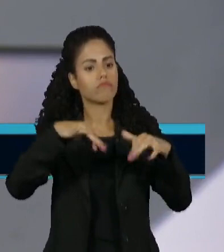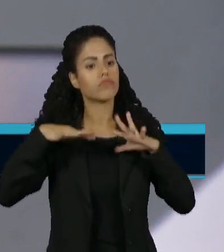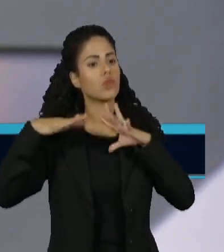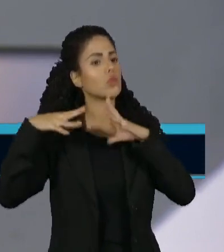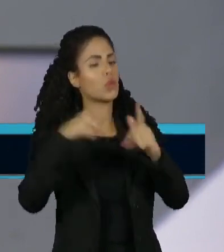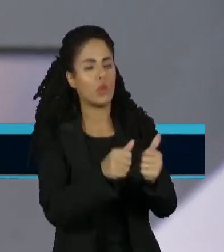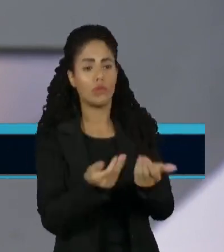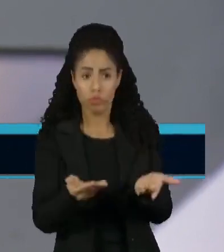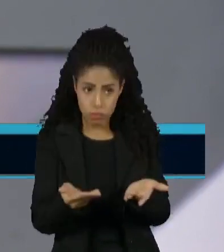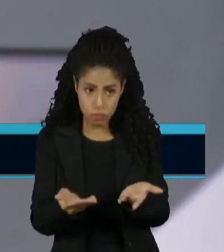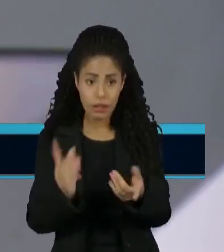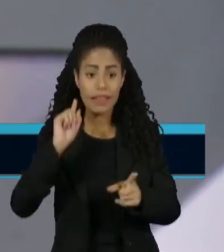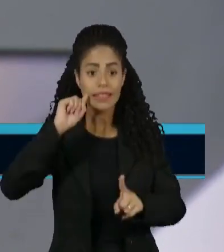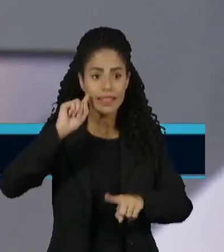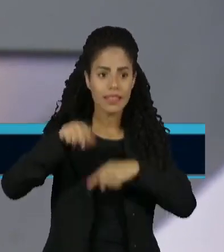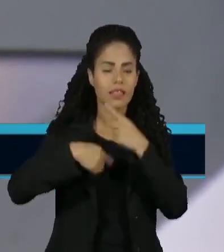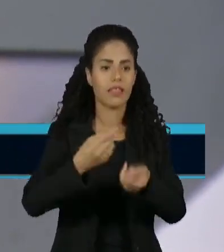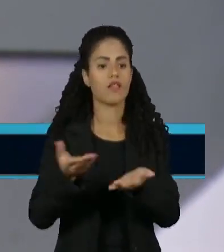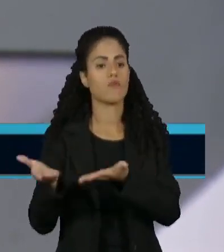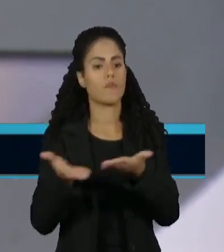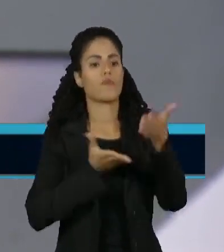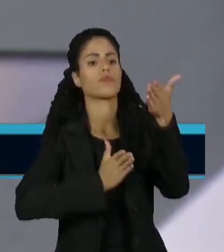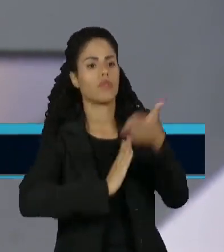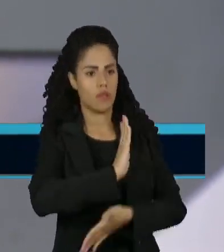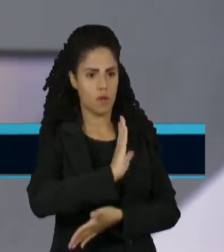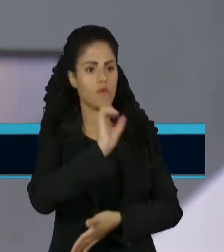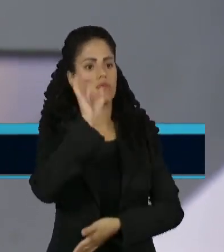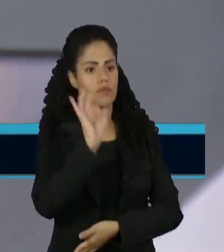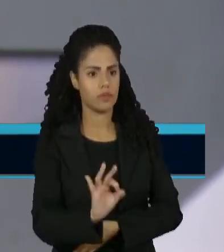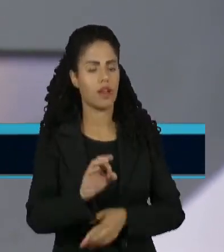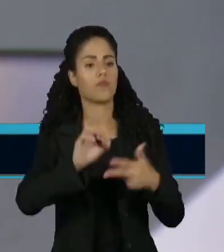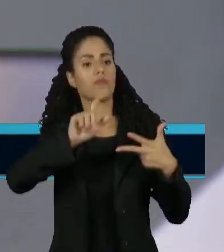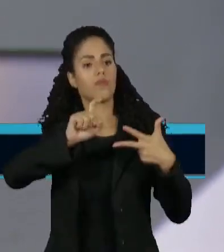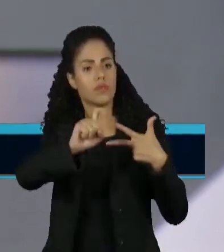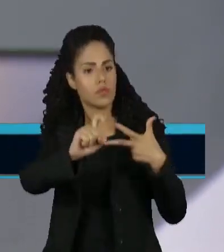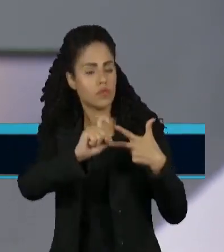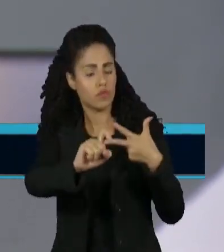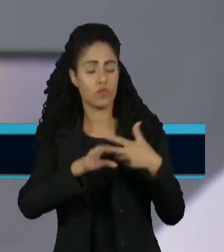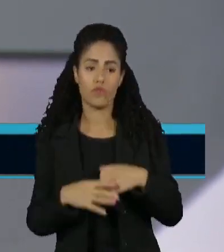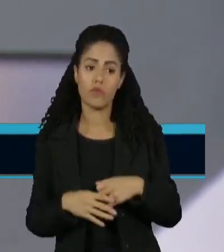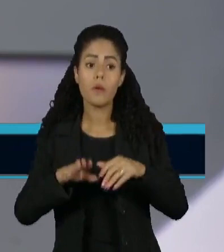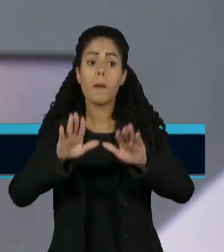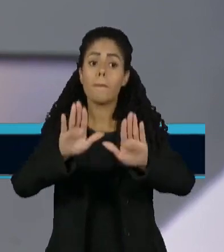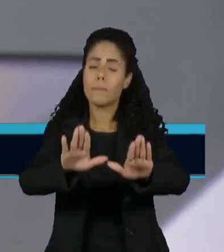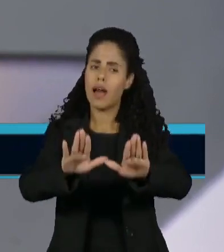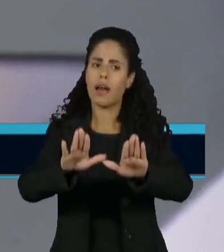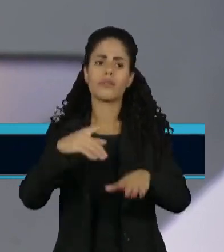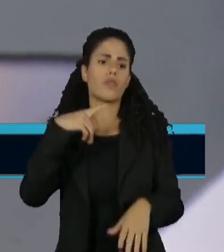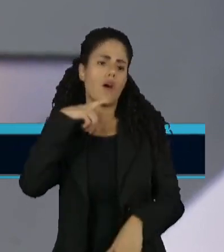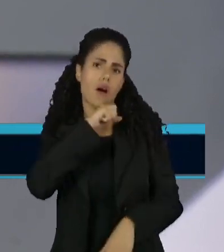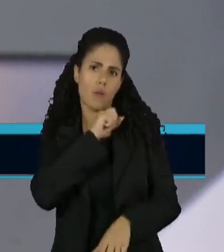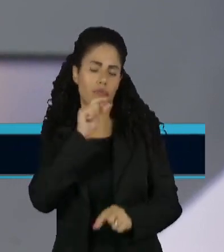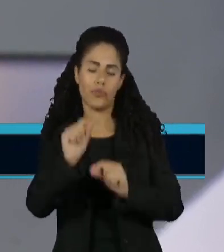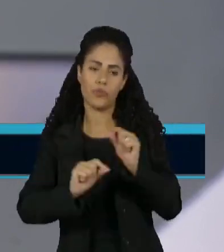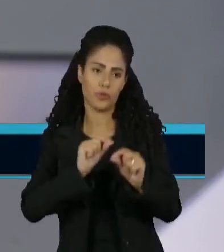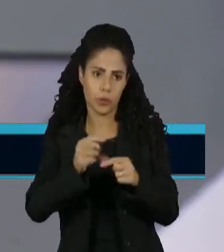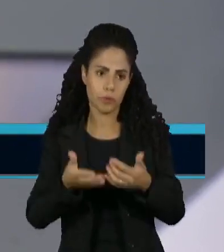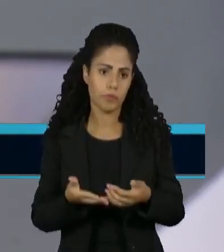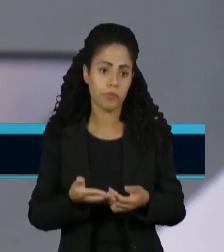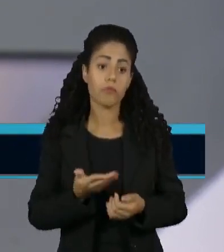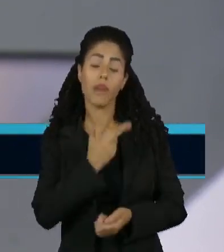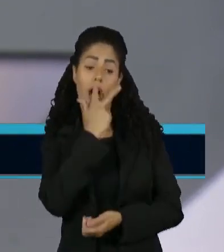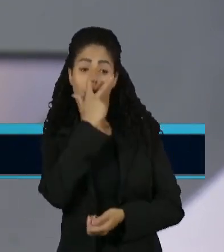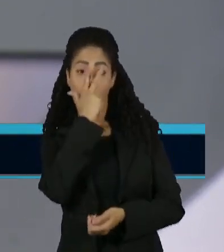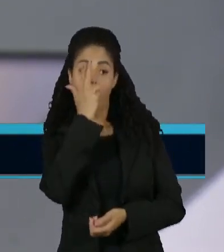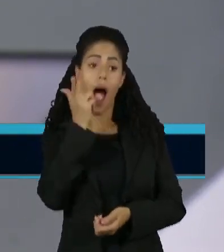e depois sancionados e aprovados pelo Poder Executivo. Mas é evidente que você não pode achar